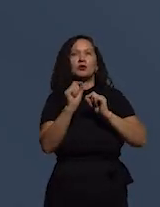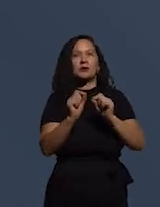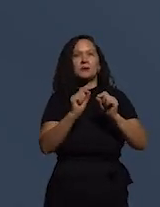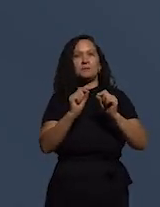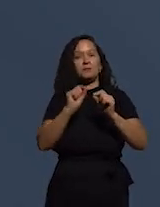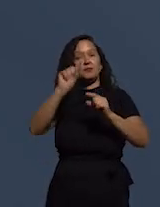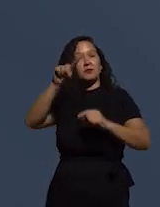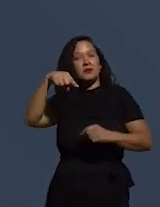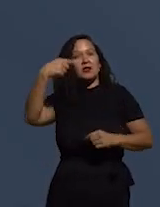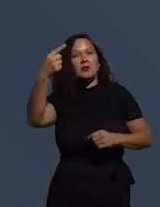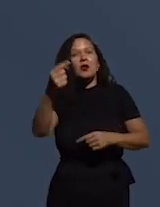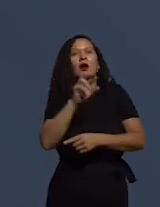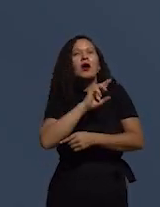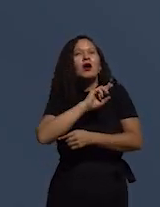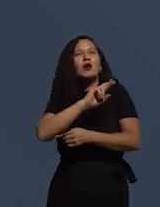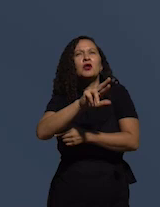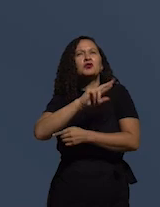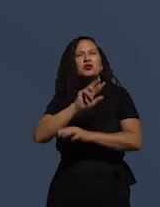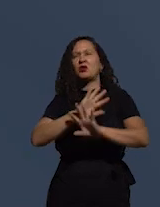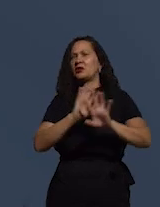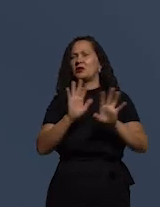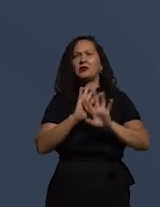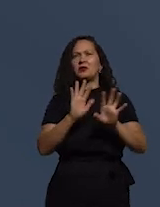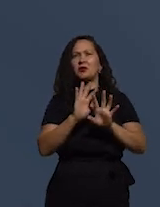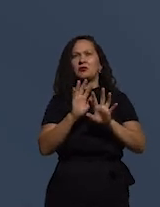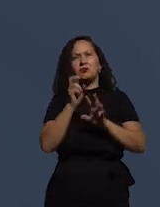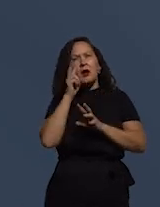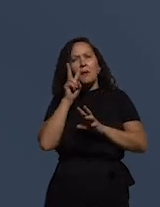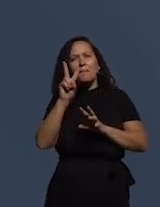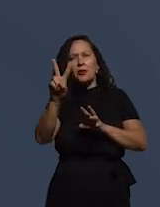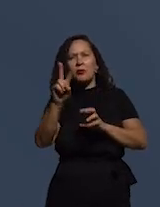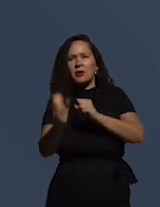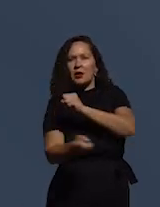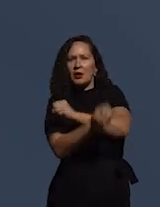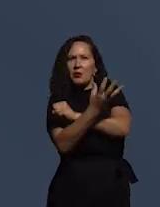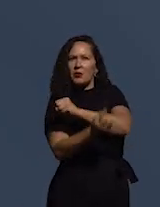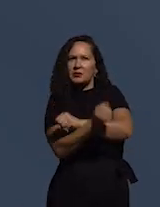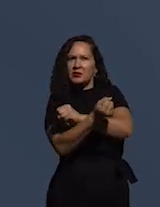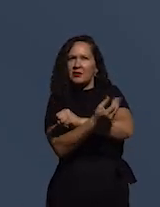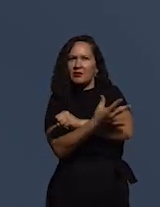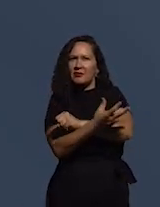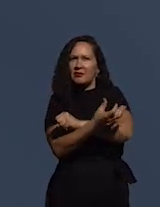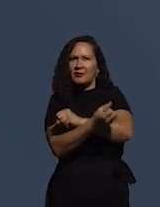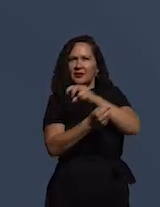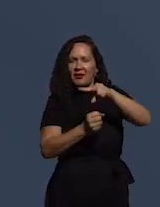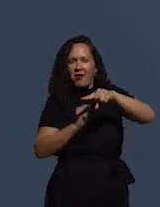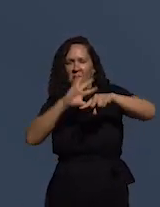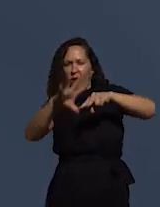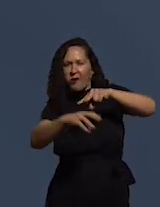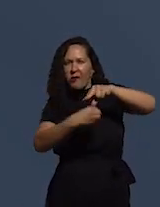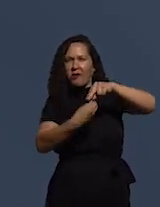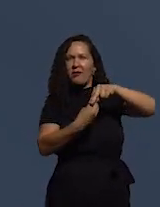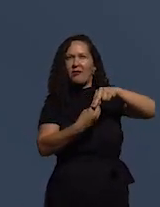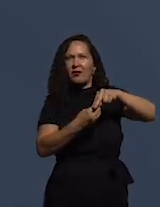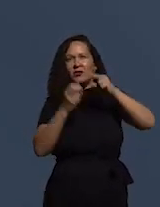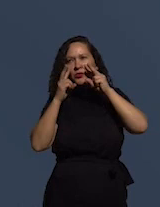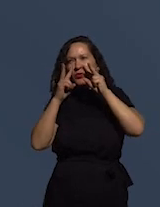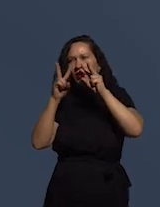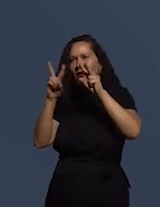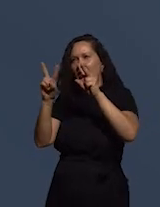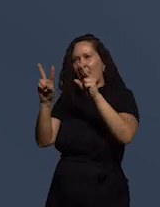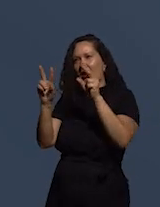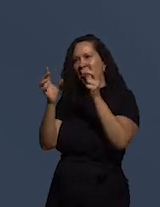além, ou não somente, da visão da corrupção a partir de um olhar meramente